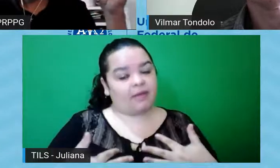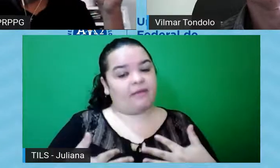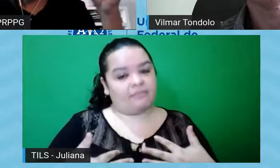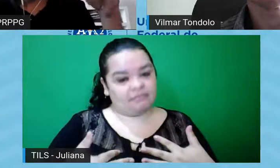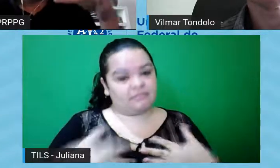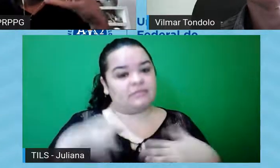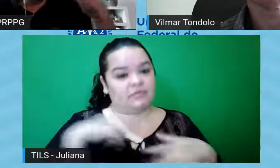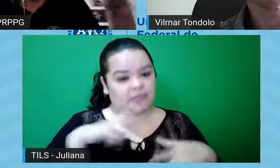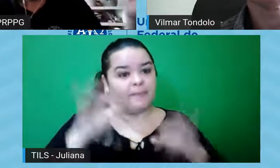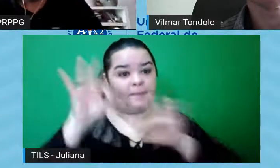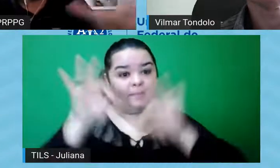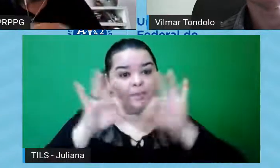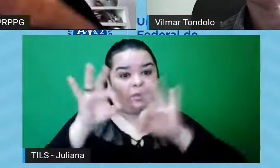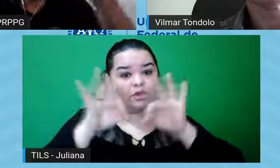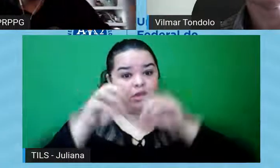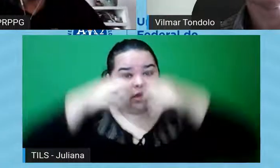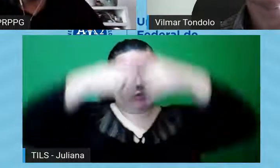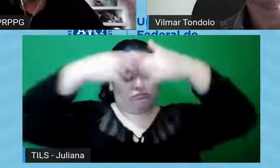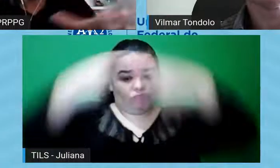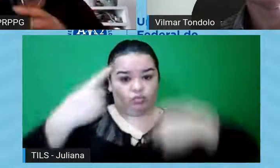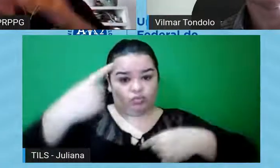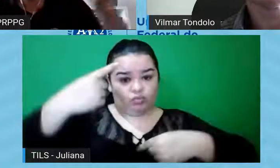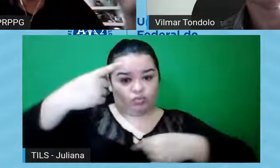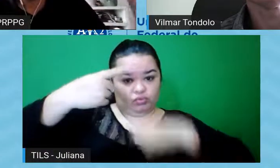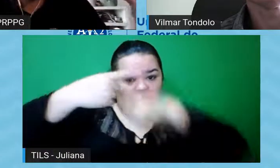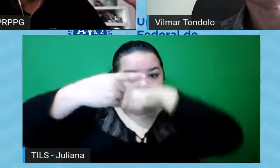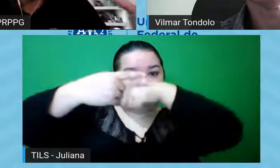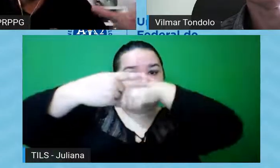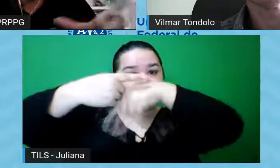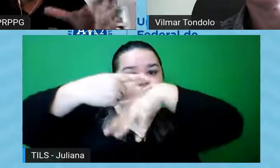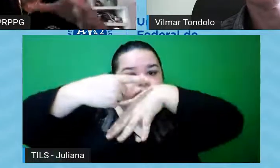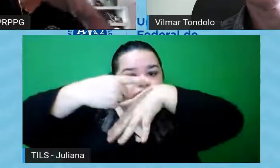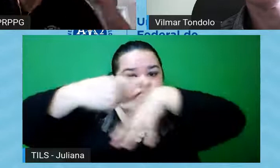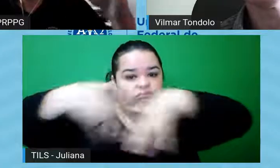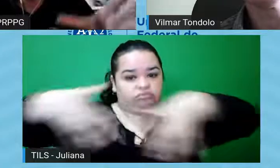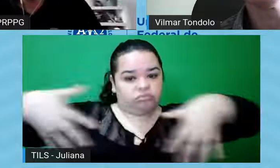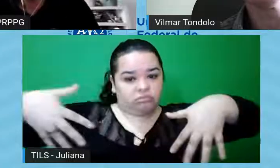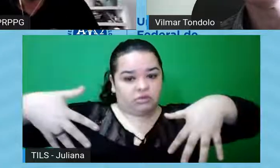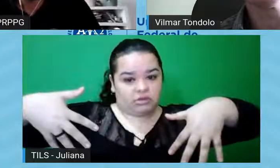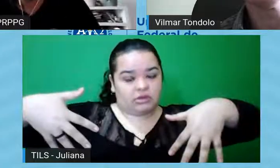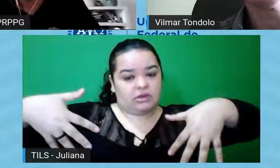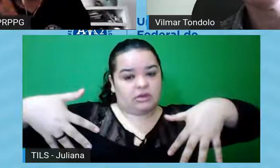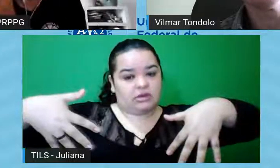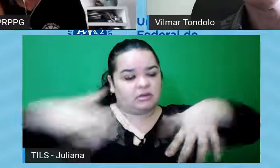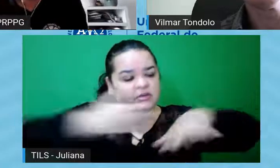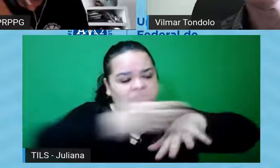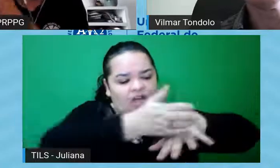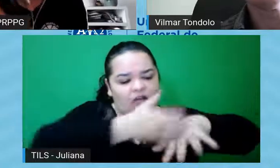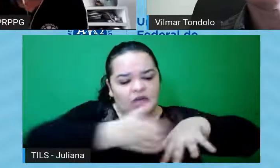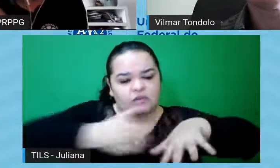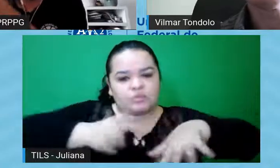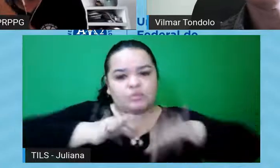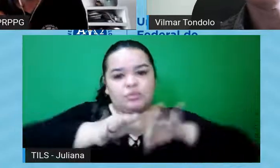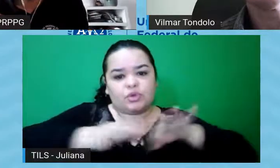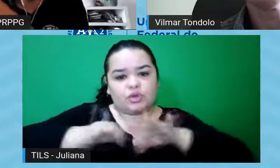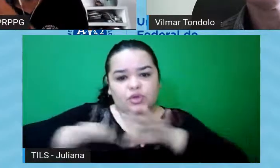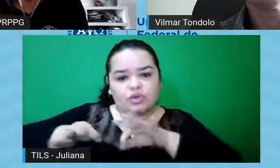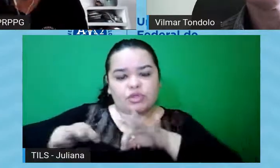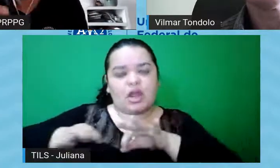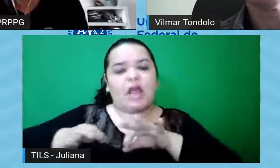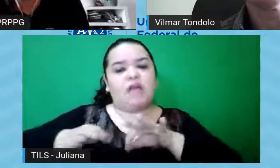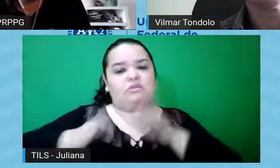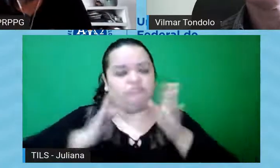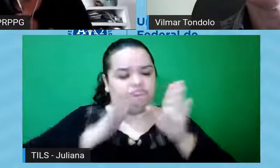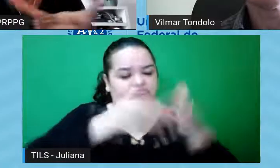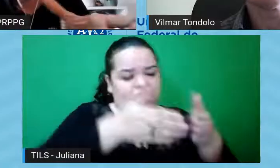projetos grandes que vão, né, são submetidos de maneira integral e depois, a partir desse projeto grande, se tem vários recortes que vão dar,